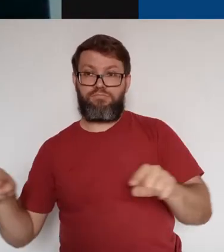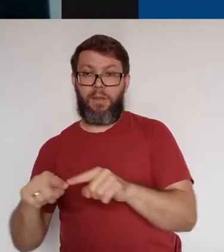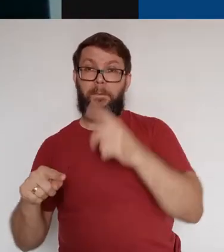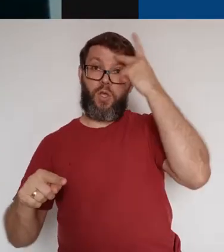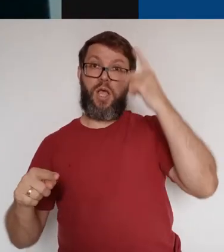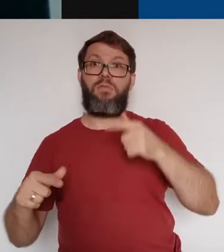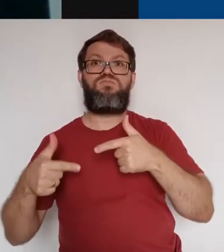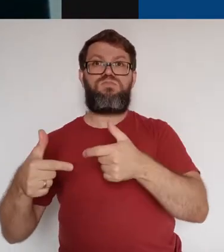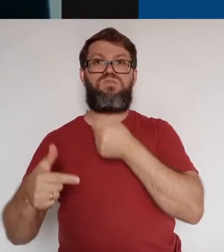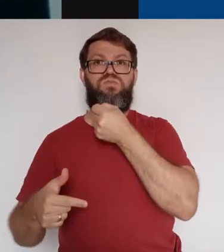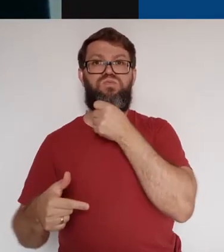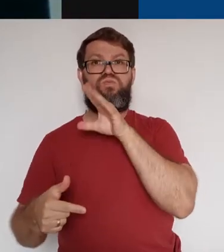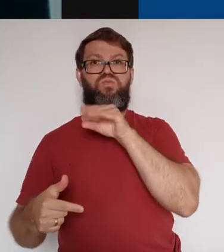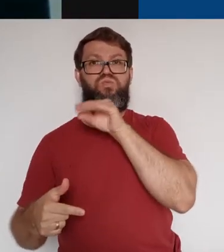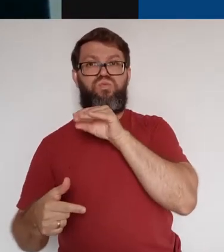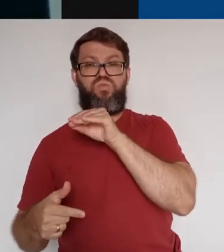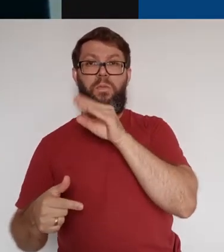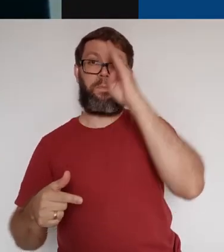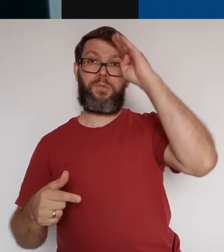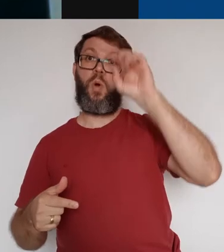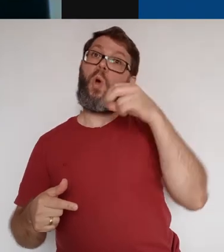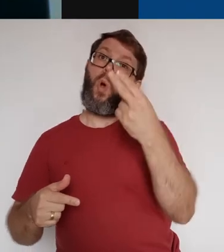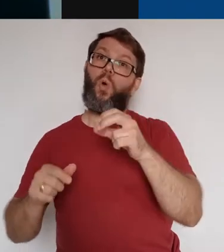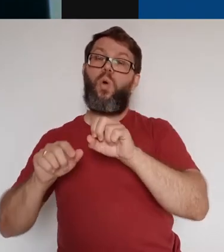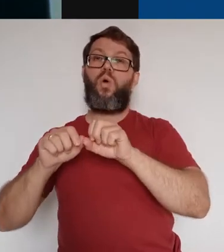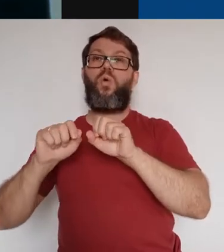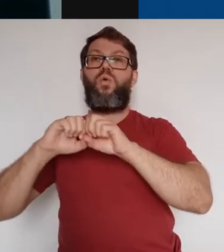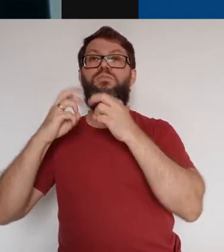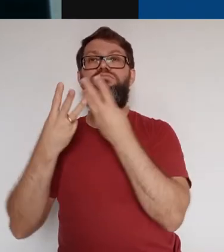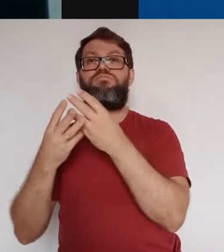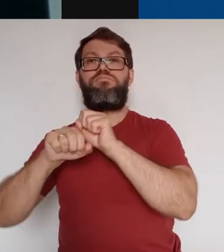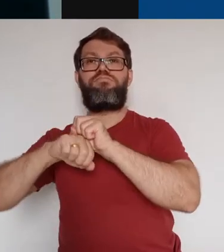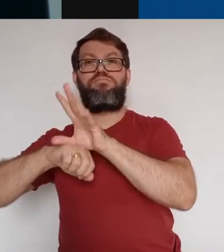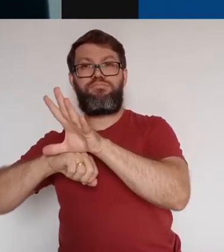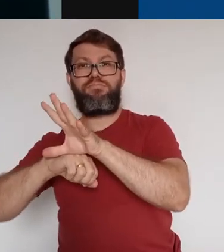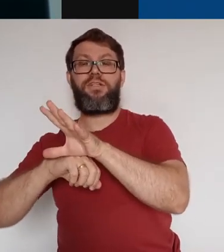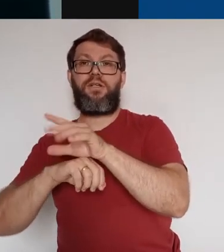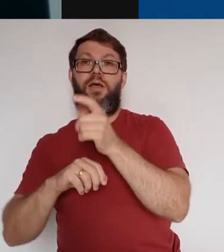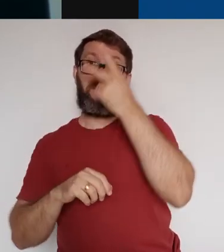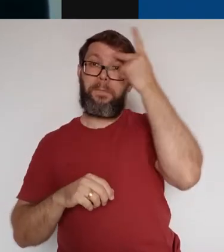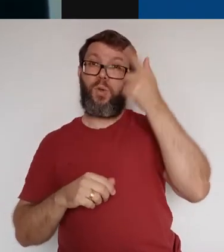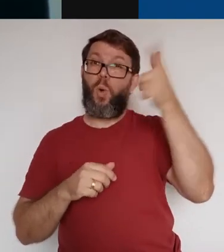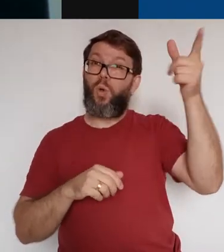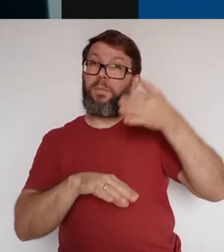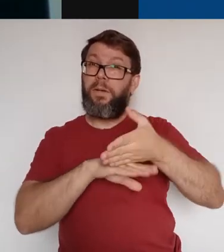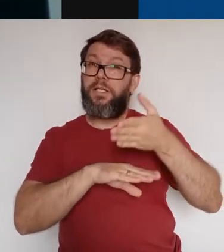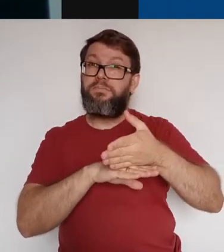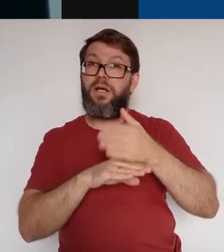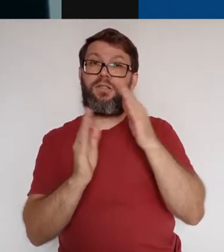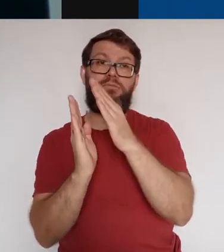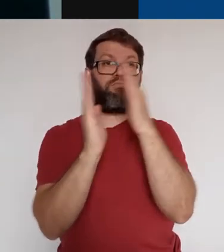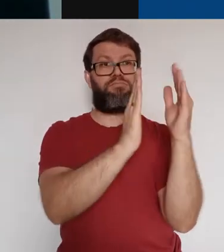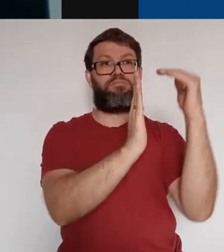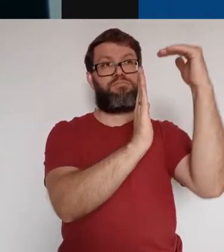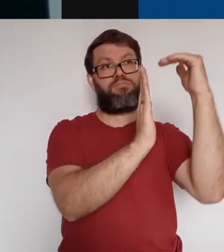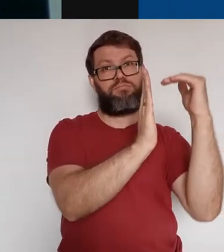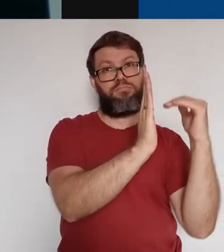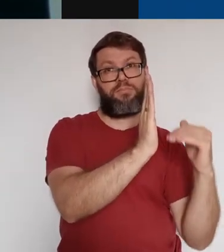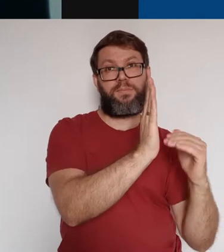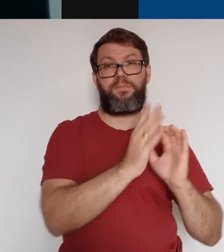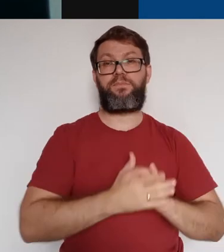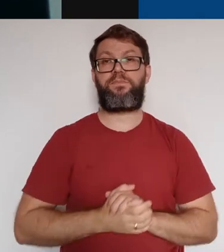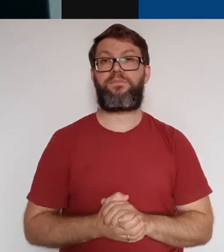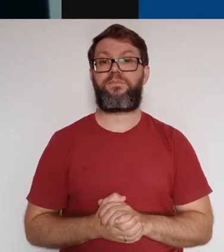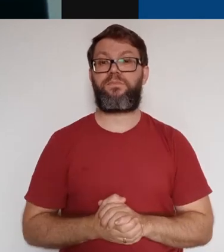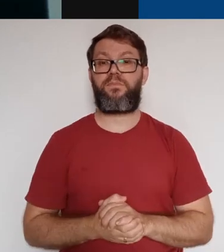participante ativo ou a apresentação de tela que está acontecendo, com os outros participantes na lateral da tela.